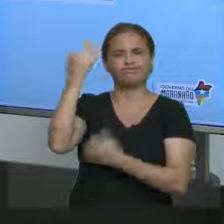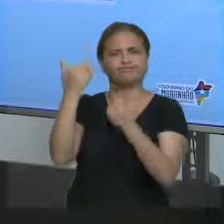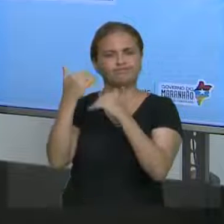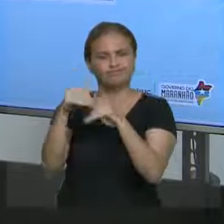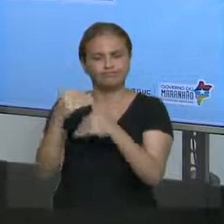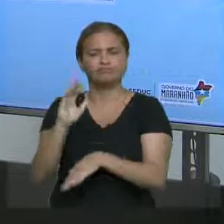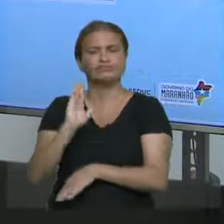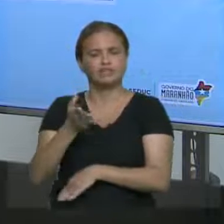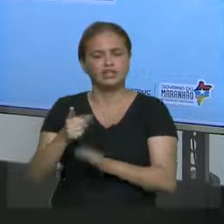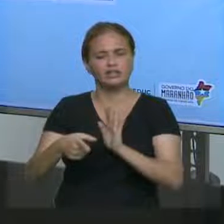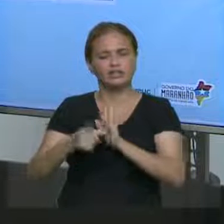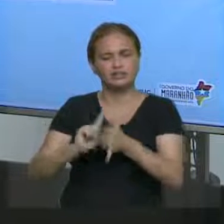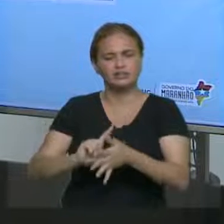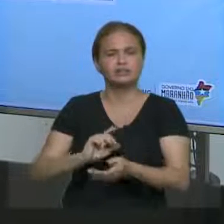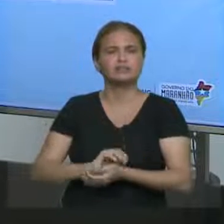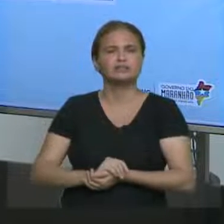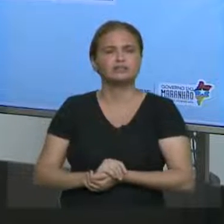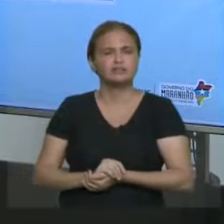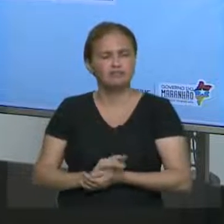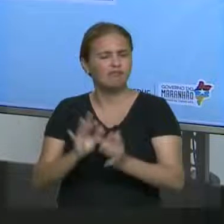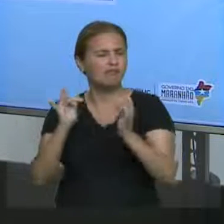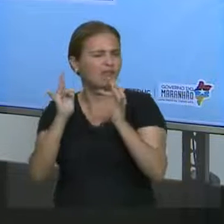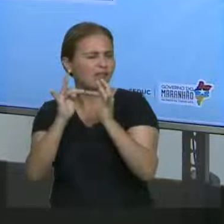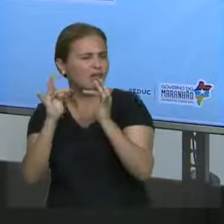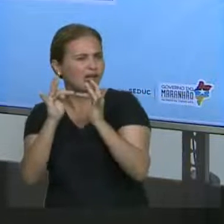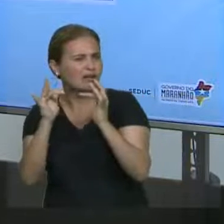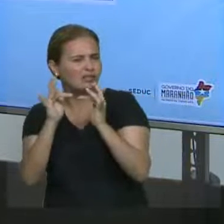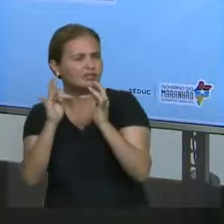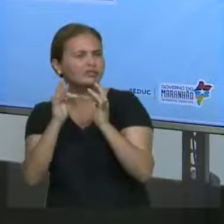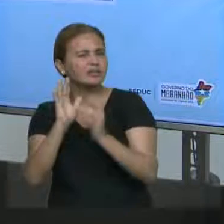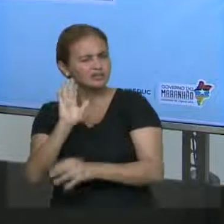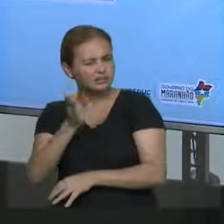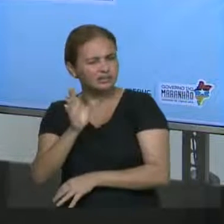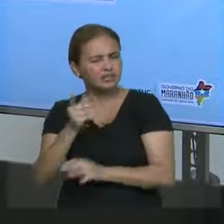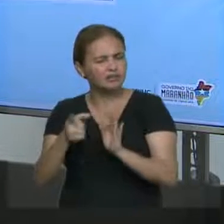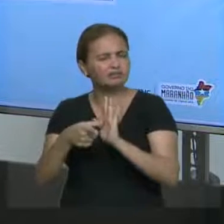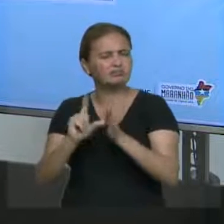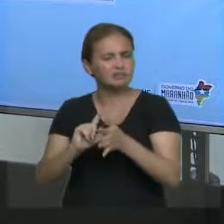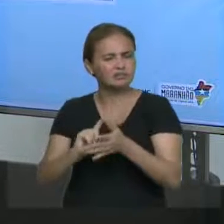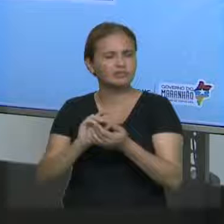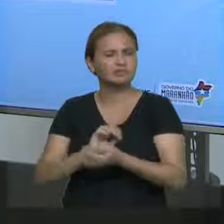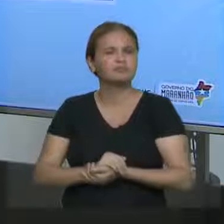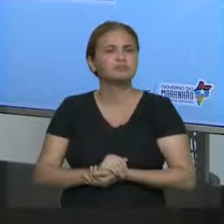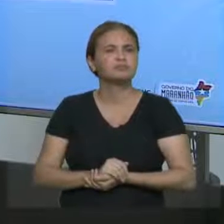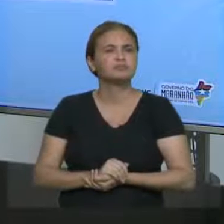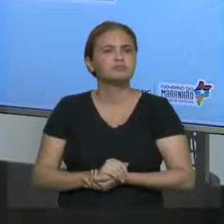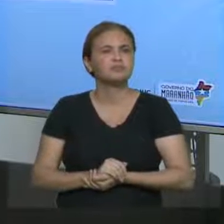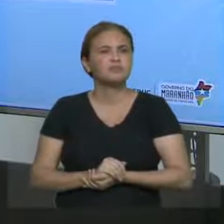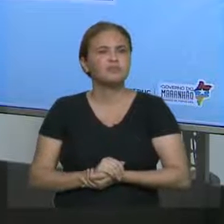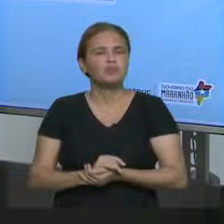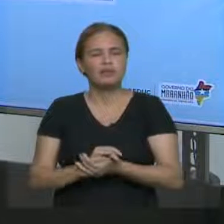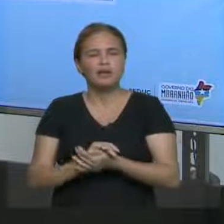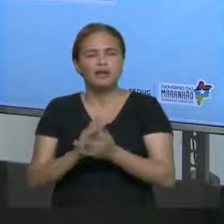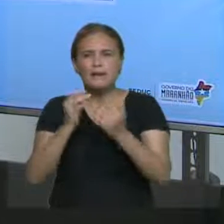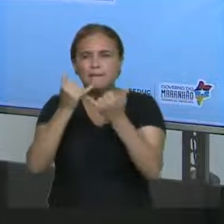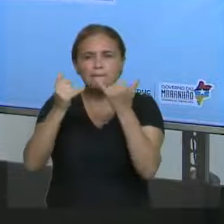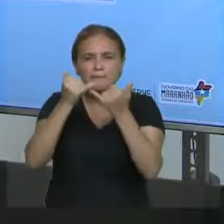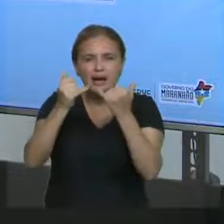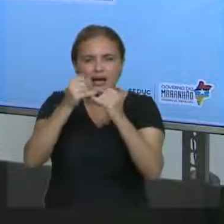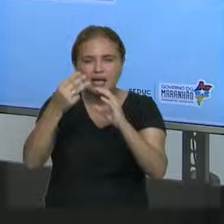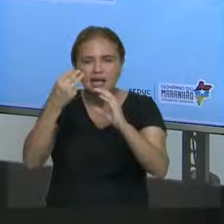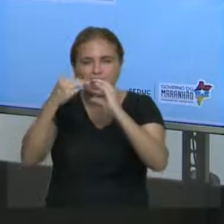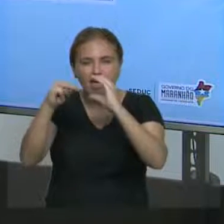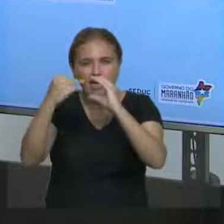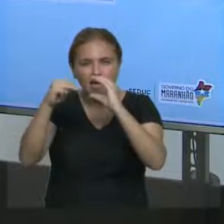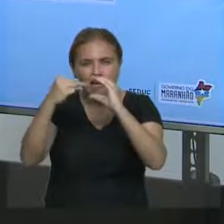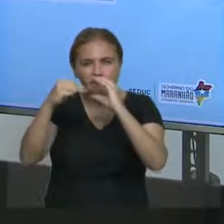estão vendo que é um texto bem familiar de vocês, porque é um texto que é um e-mail, tá certo? Então, vamos dar uma olhada nesse e-mail.